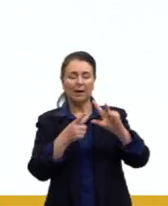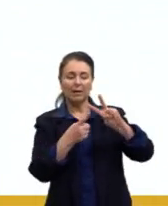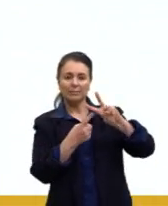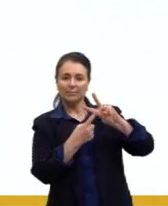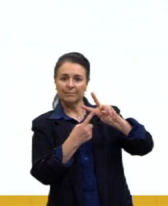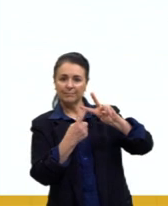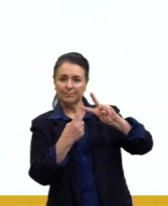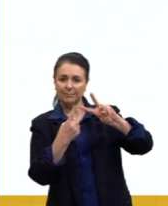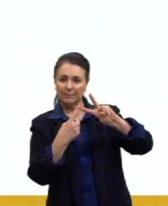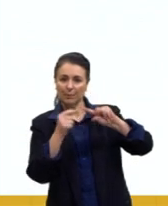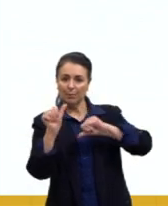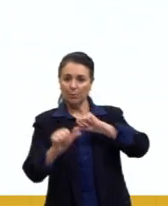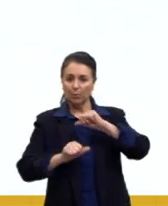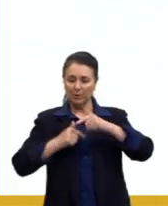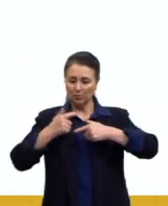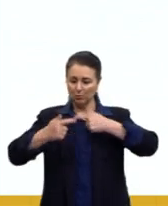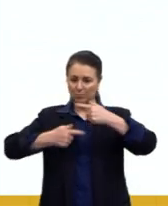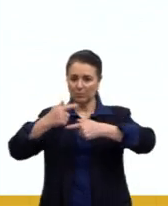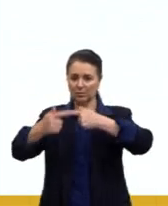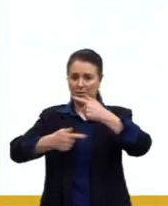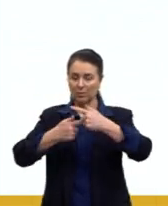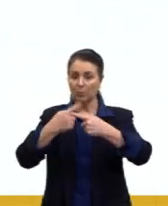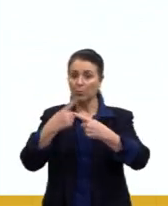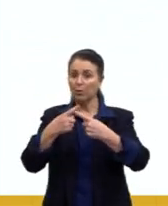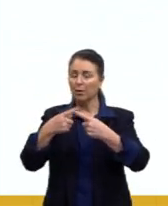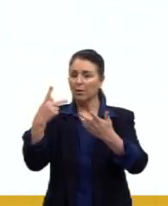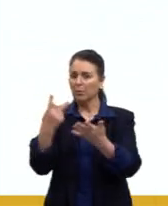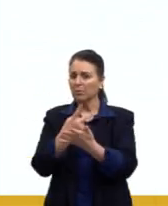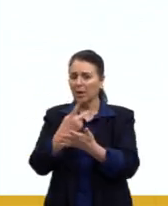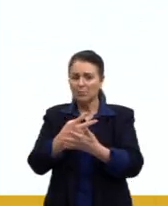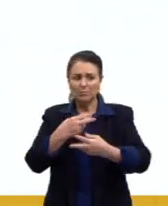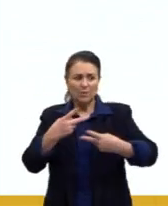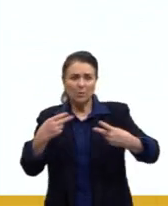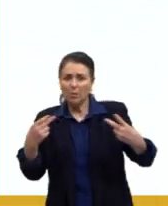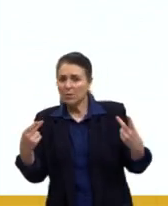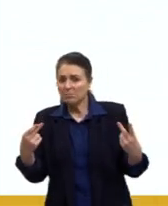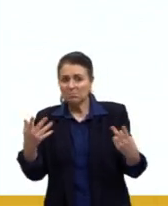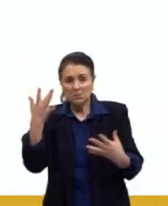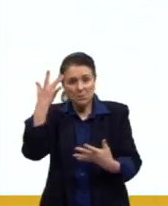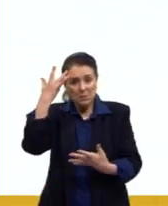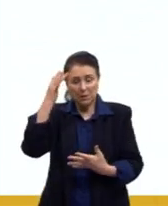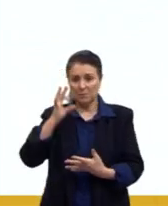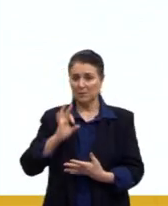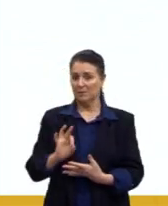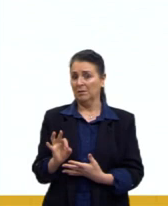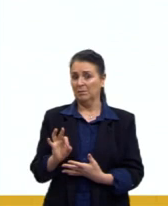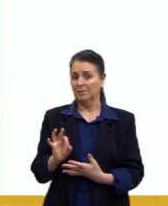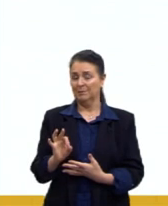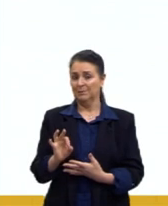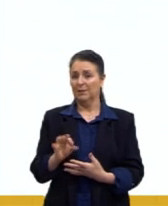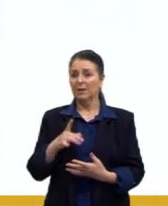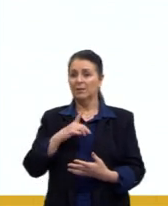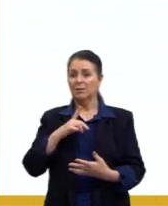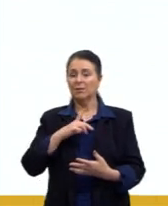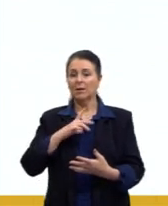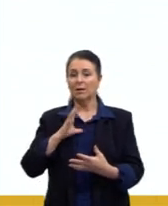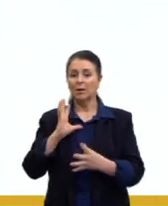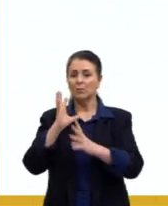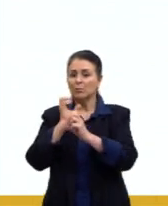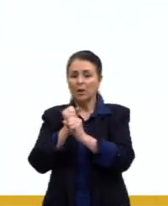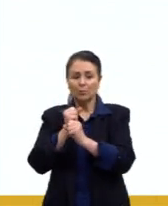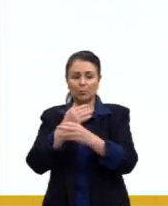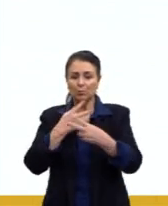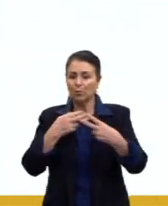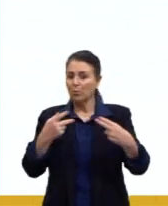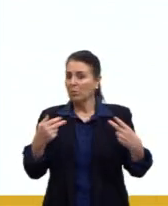para a outra, que ocorre devido a eventos aleatórios, ao acaso, como resultado do próprio, né? Resultado do acaso.